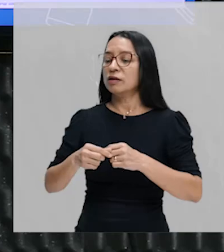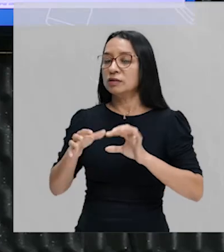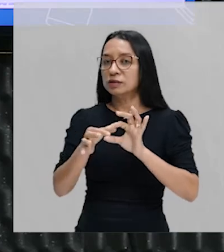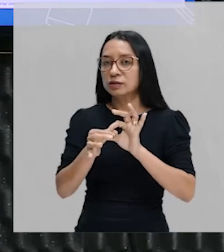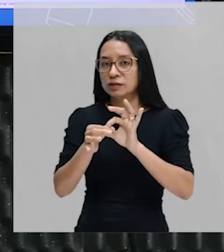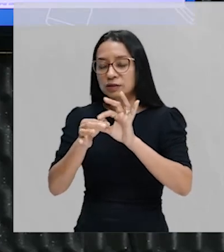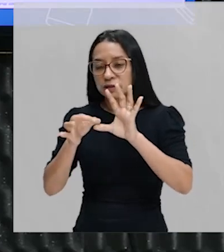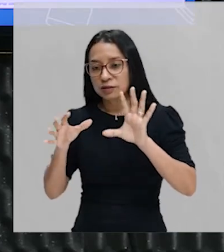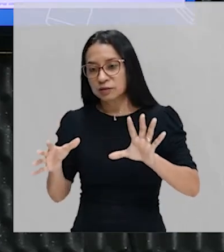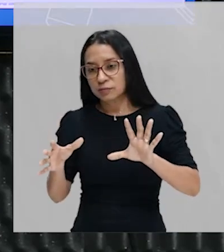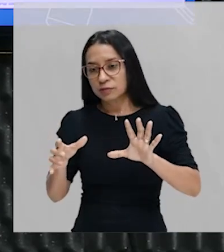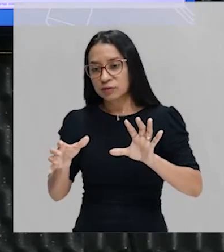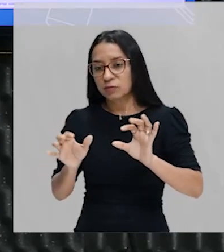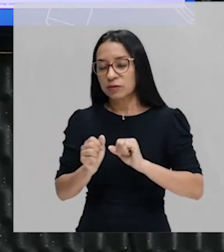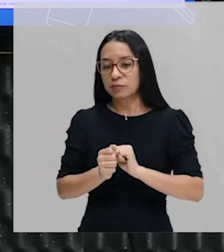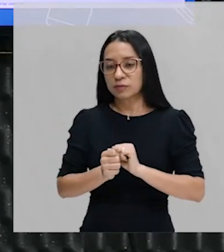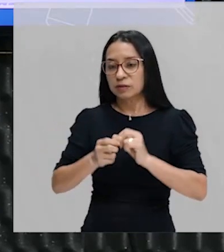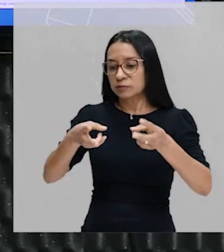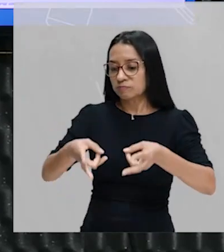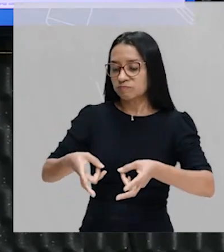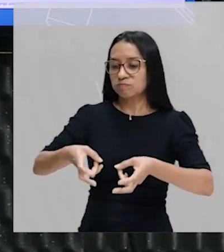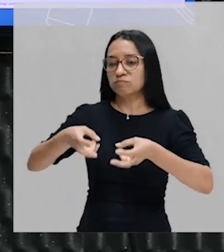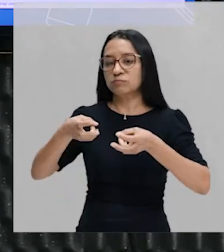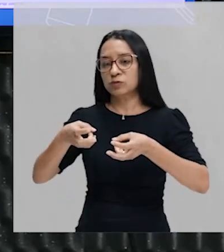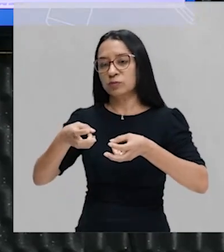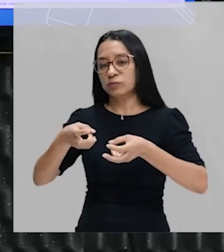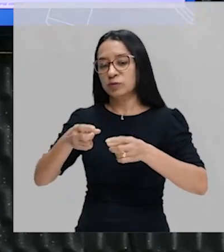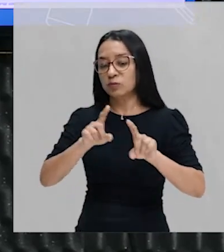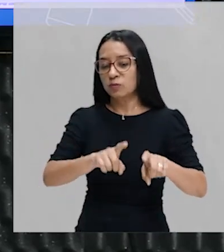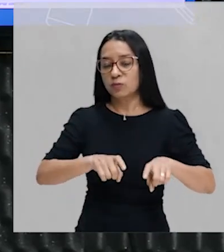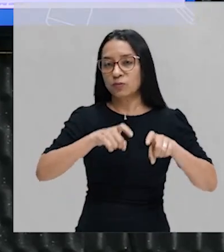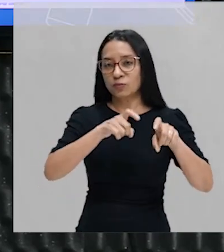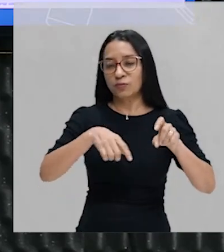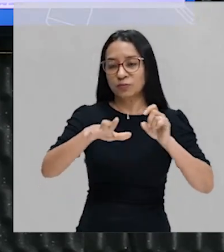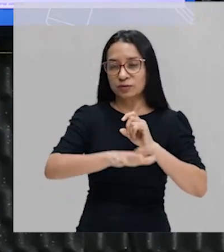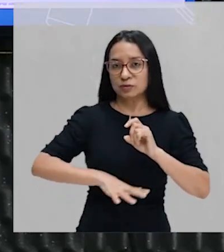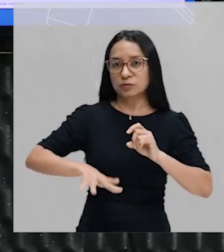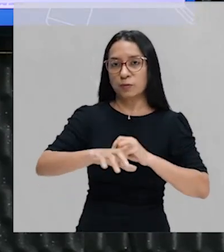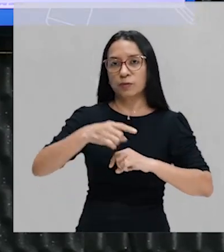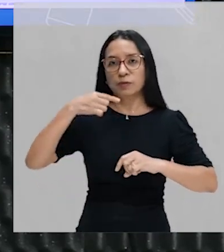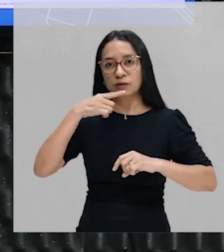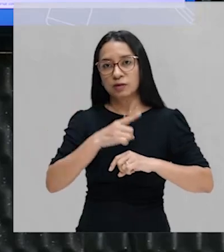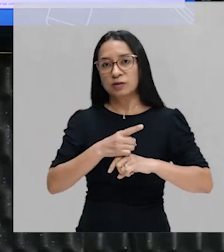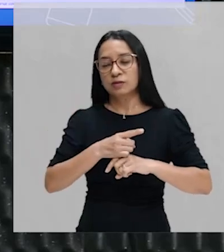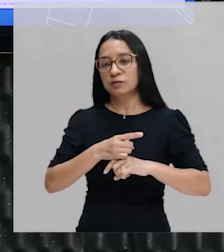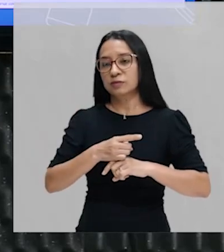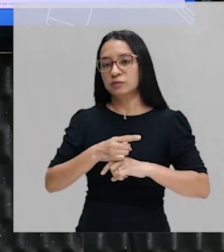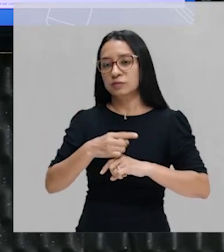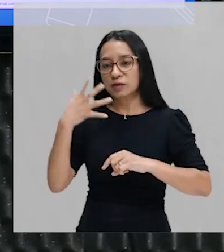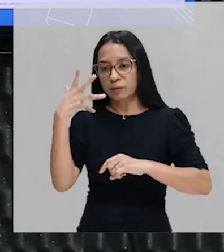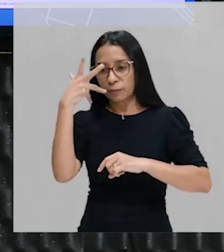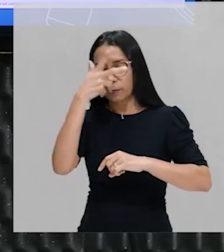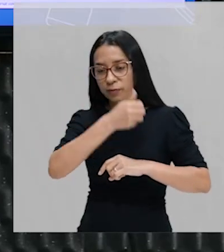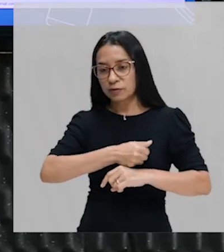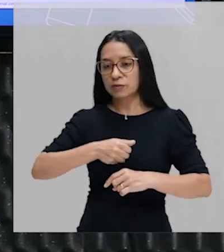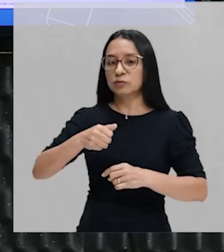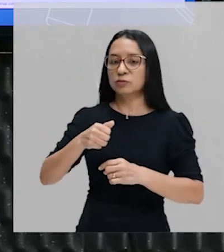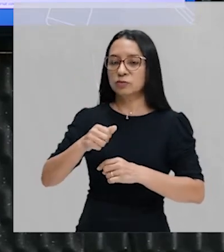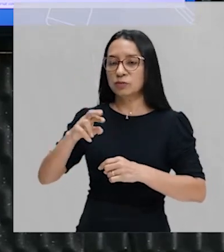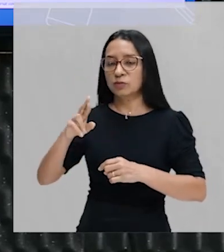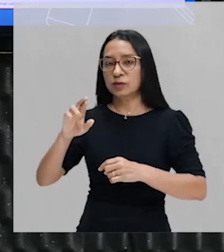que recuperou engenhos, que deu linha de créditos, que embelezou Recife,